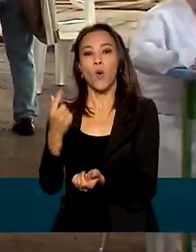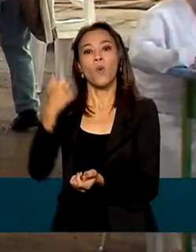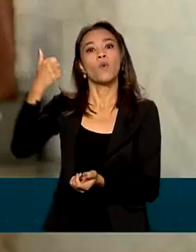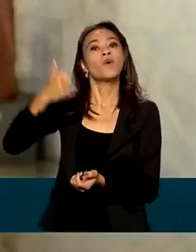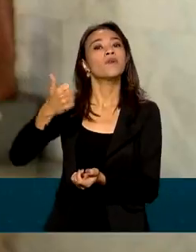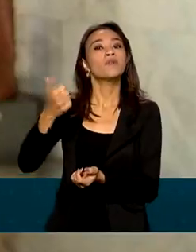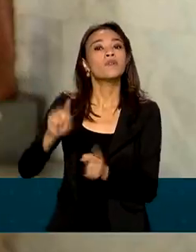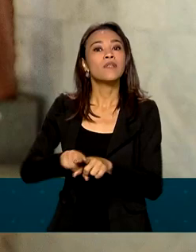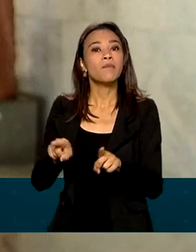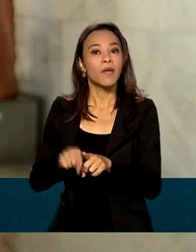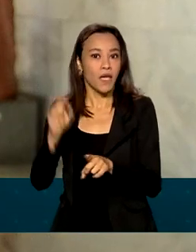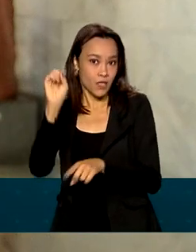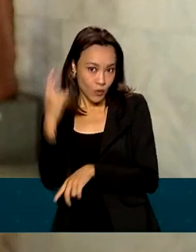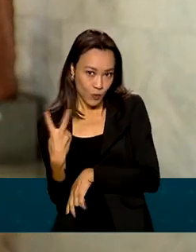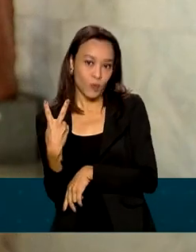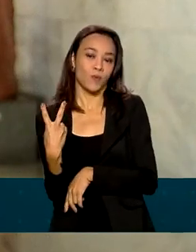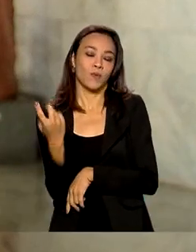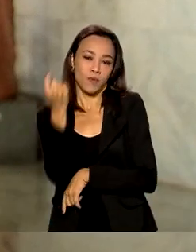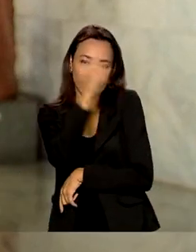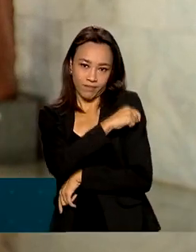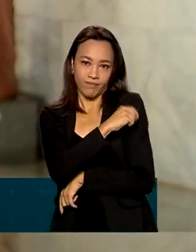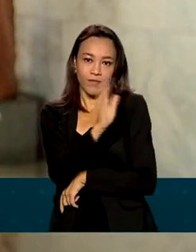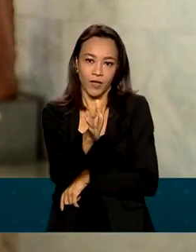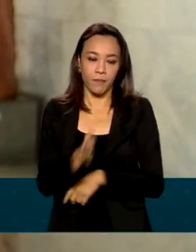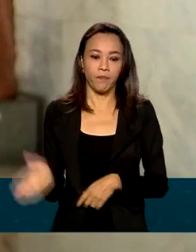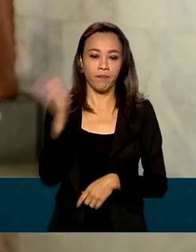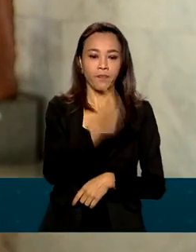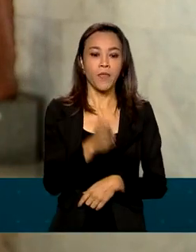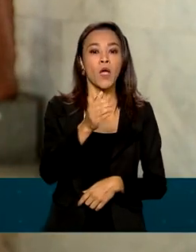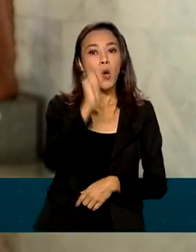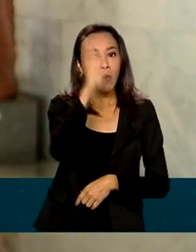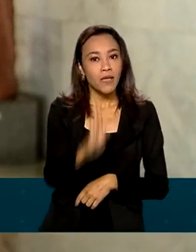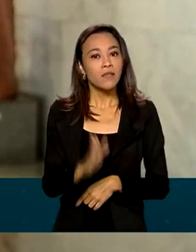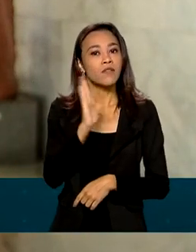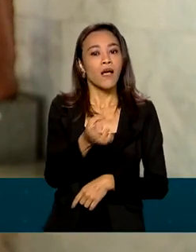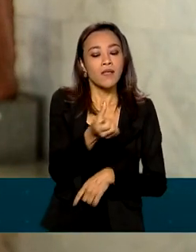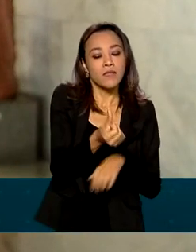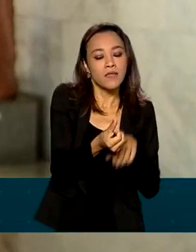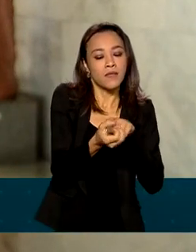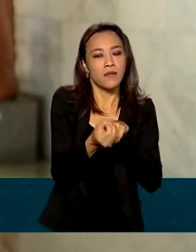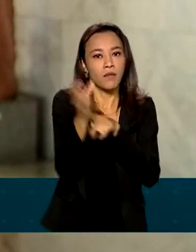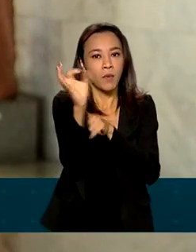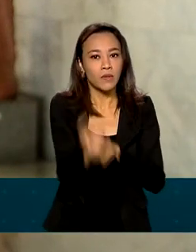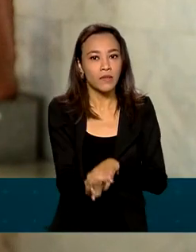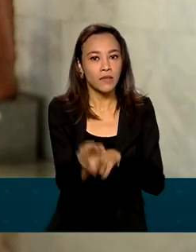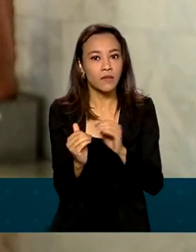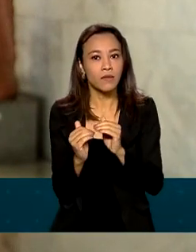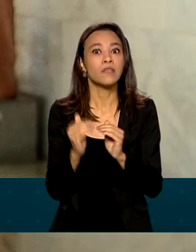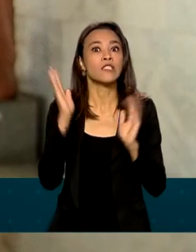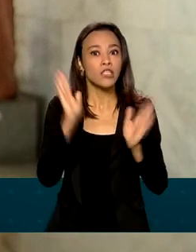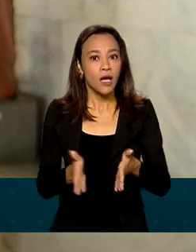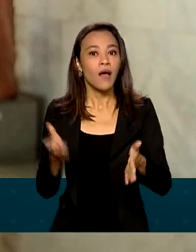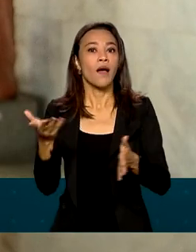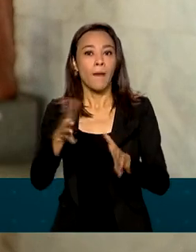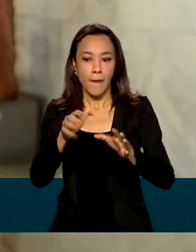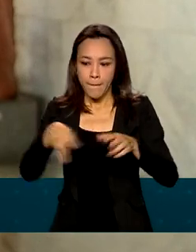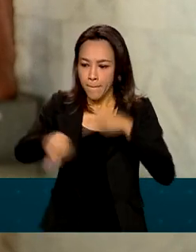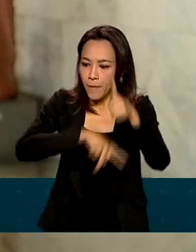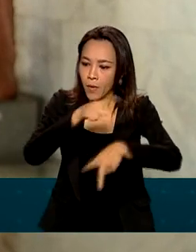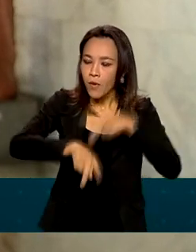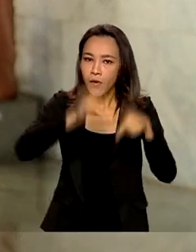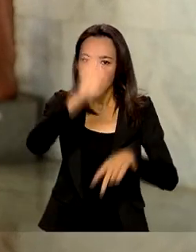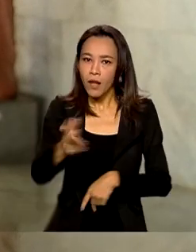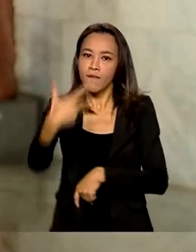vacina. O Brasil já ultrapassou a marca de 60% da população vacinada com a primeira dose contra a Covid-19.